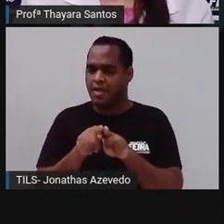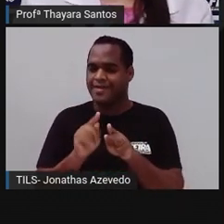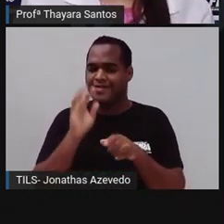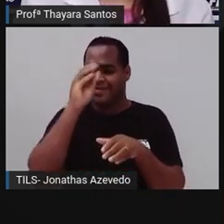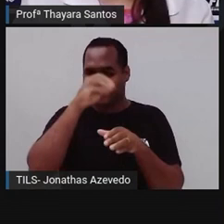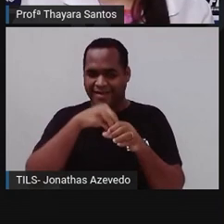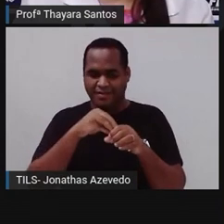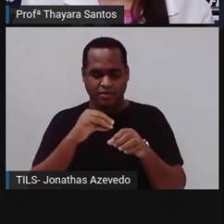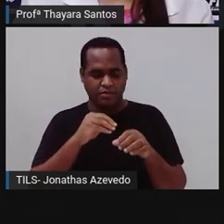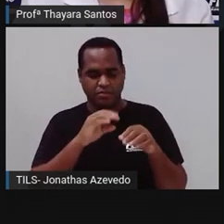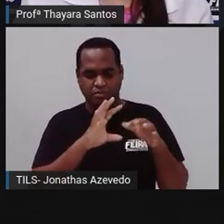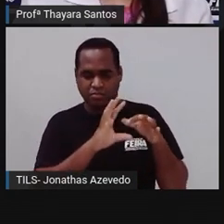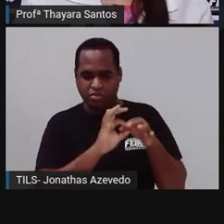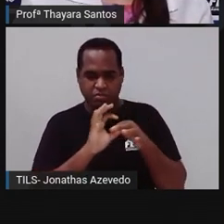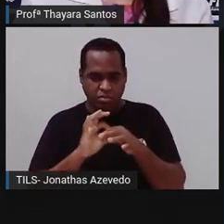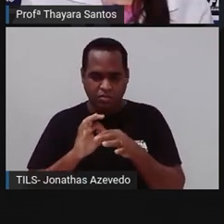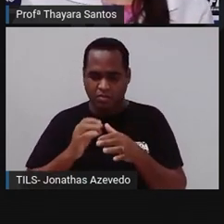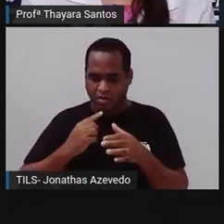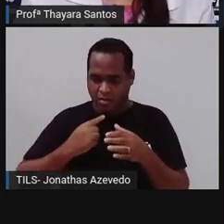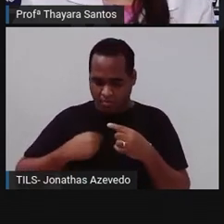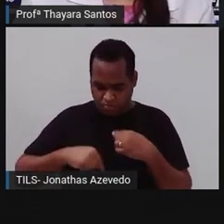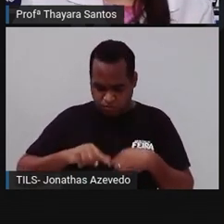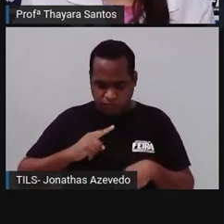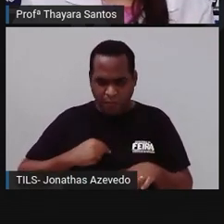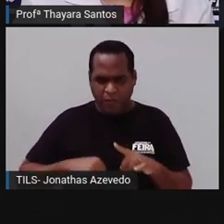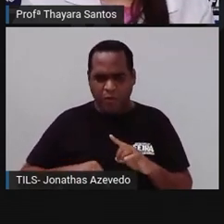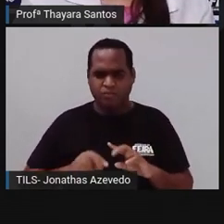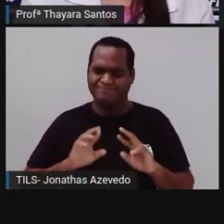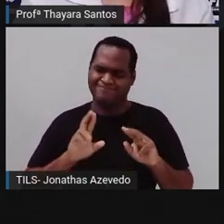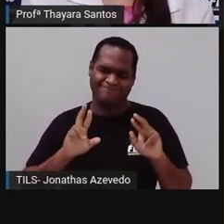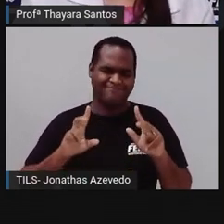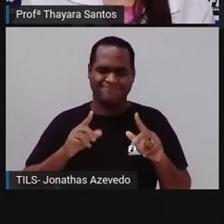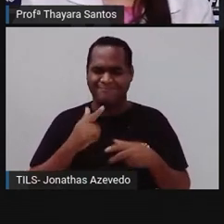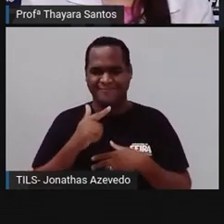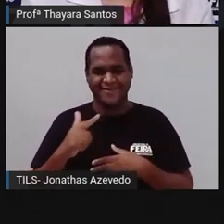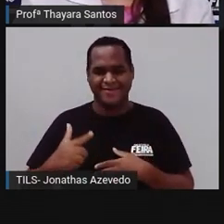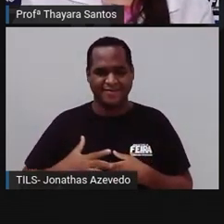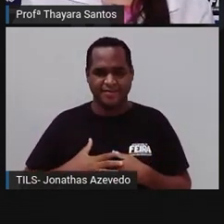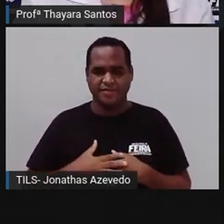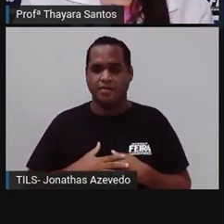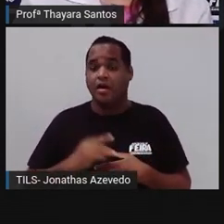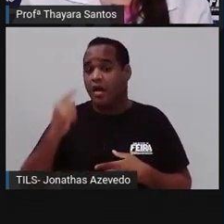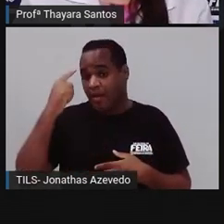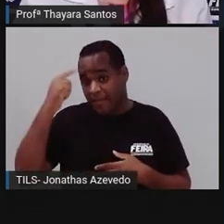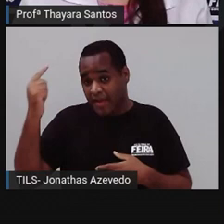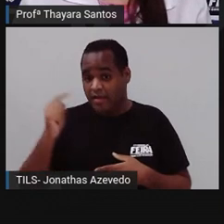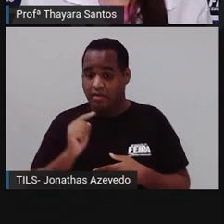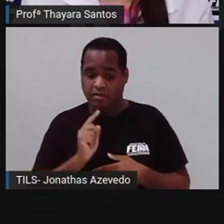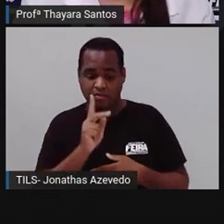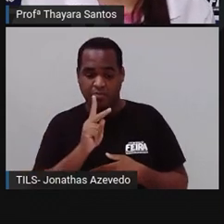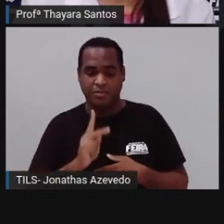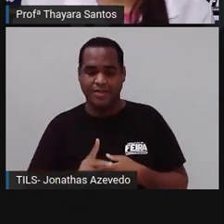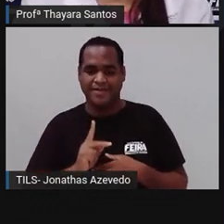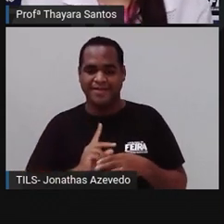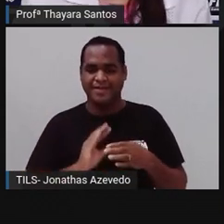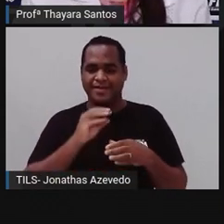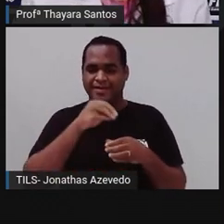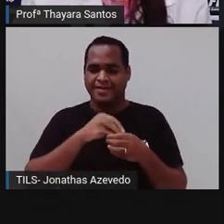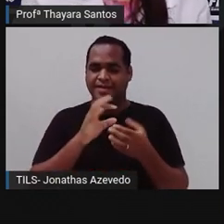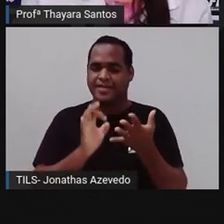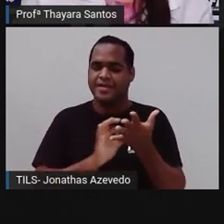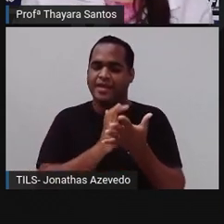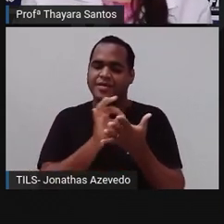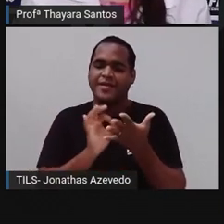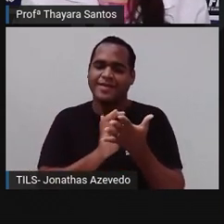e também não têm tubo digestivo. Então, como é que eles se alimentam? digestão deles é através de um processo intracelular. É